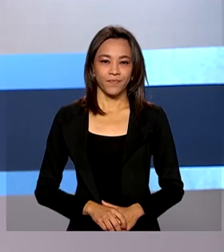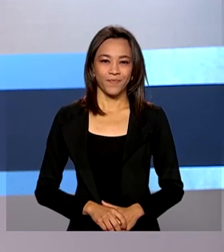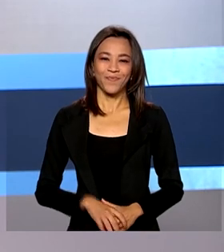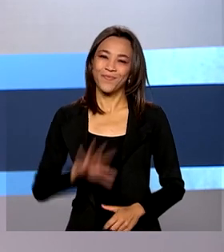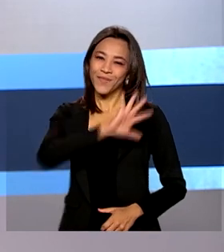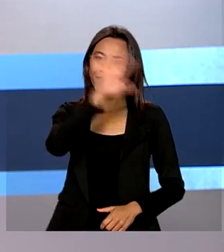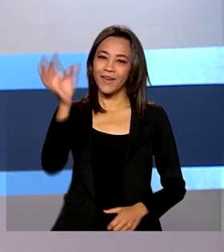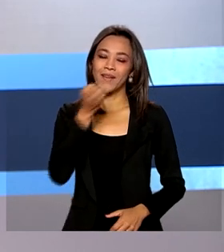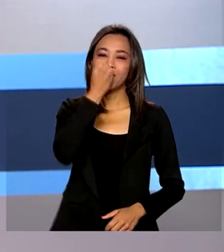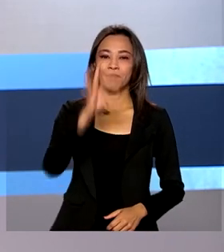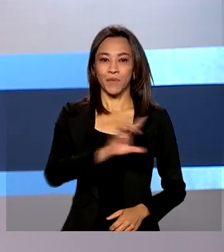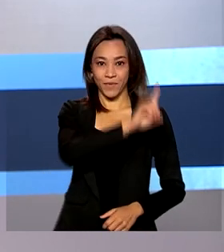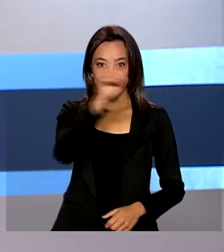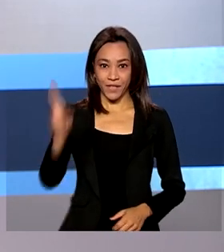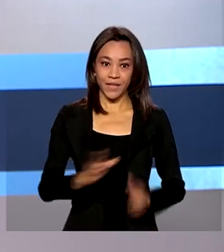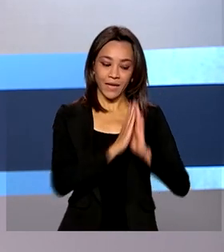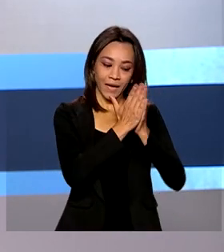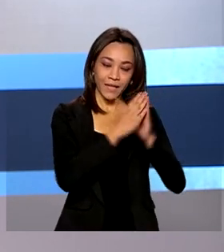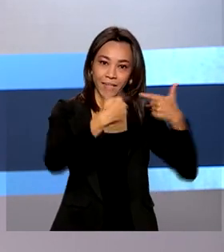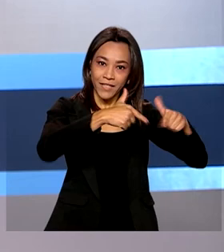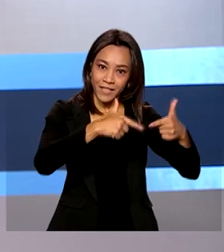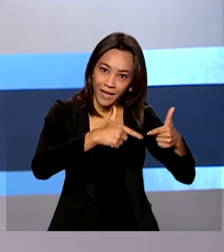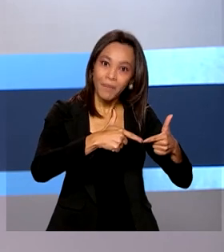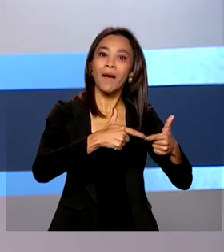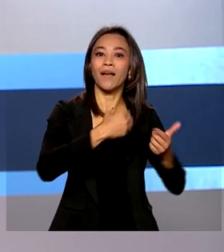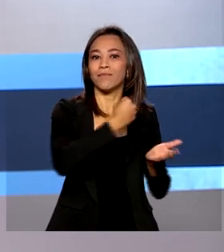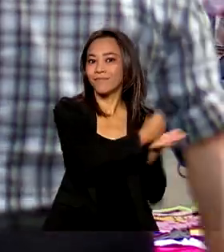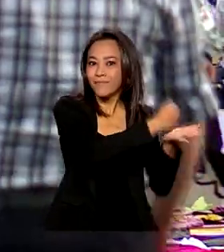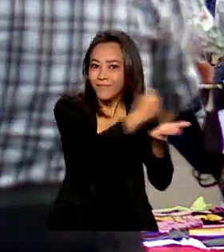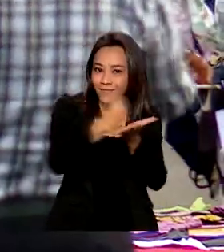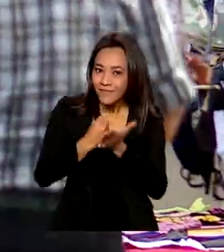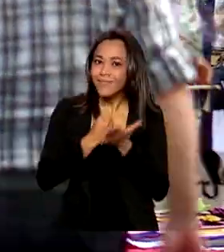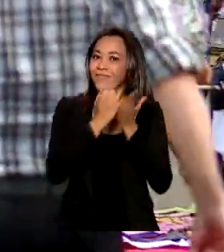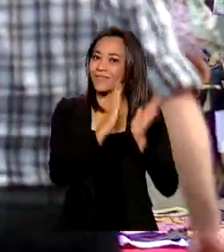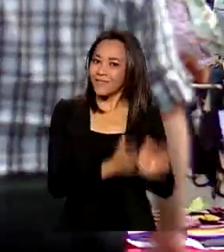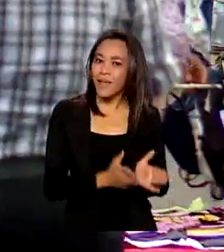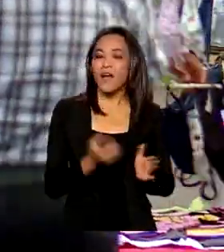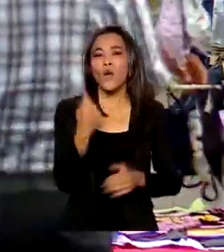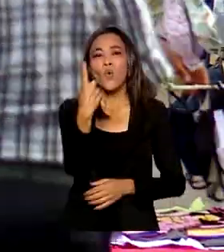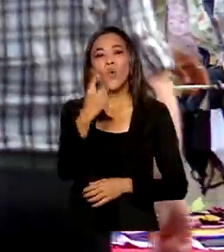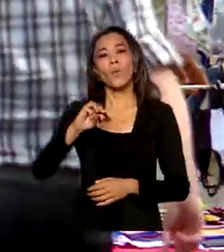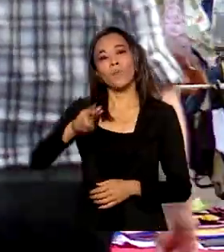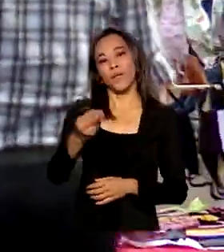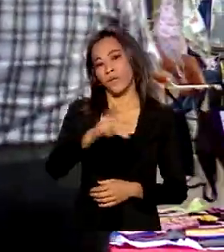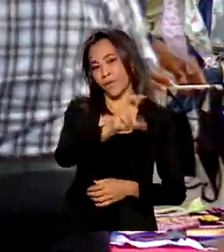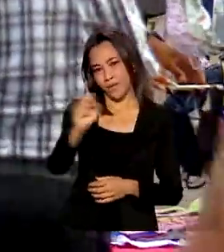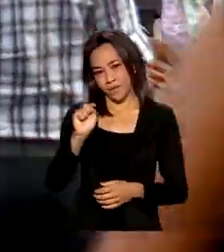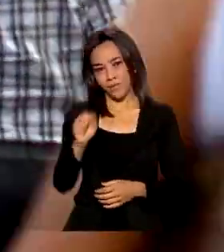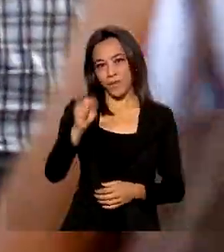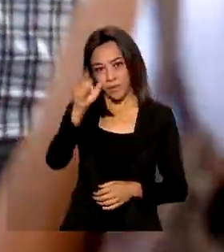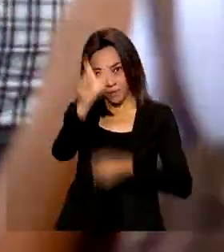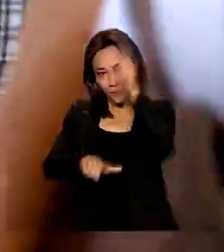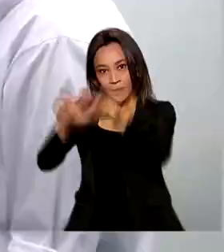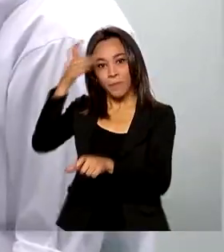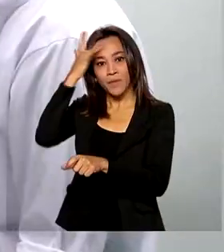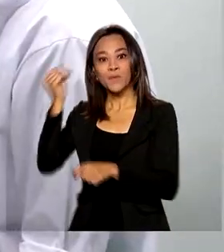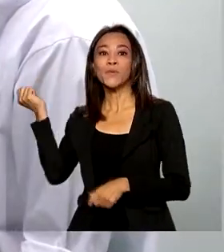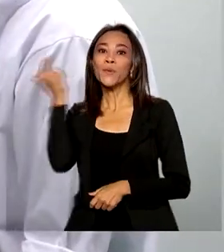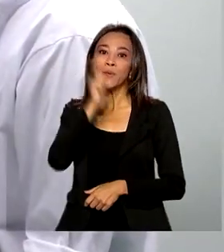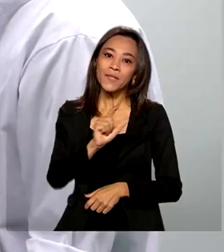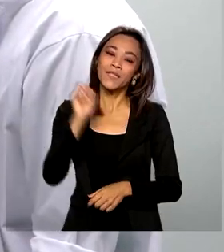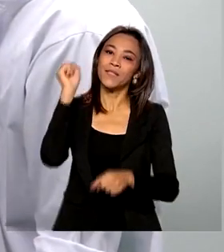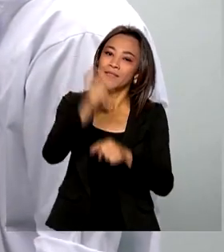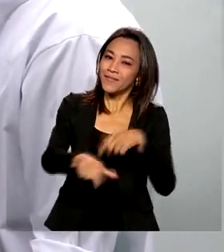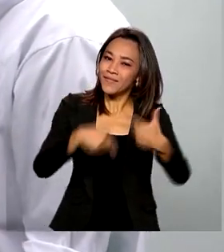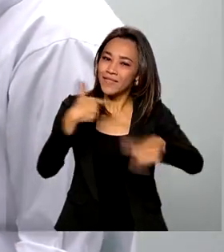Olá, bom dia! Carteiras de trabalho assinadas. Mais de um milhão e meio de brasileiros conseguiram um emprego